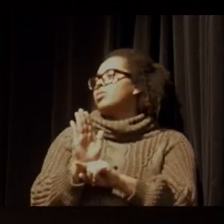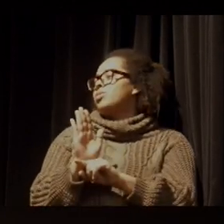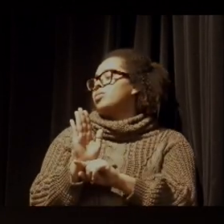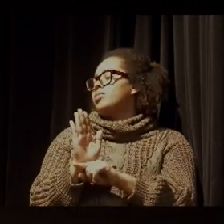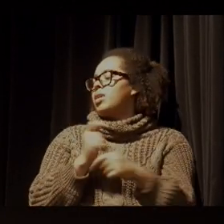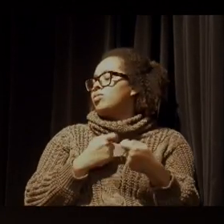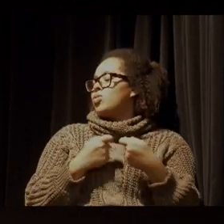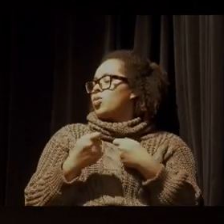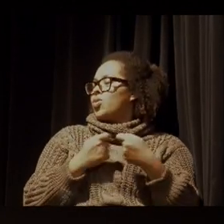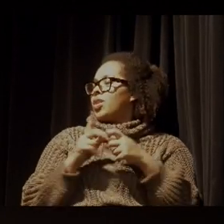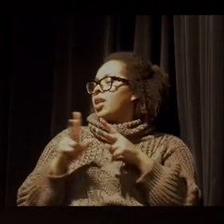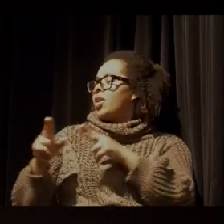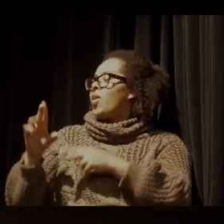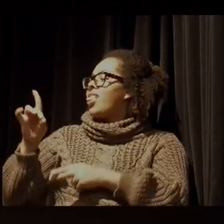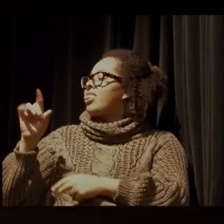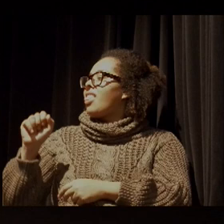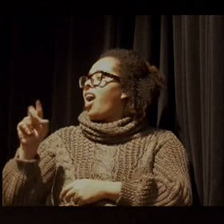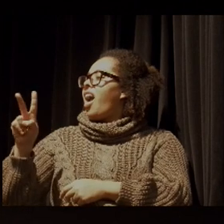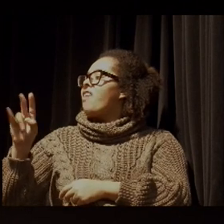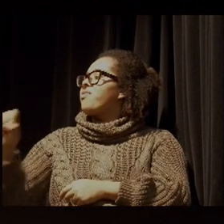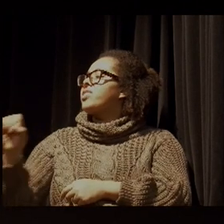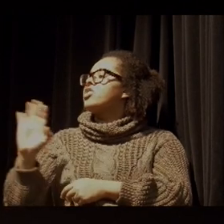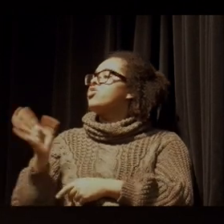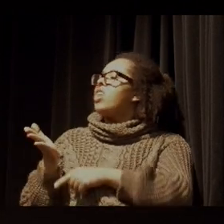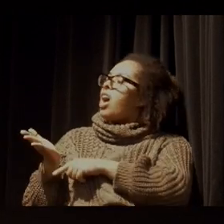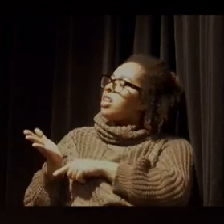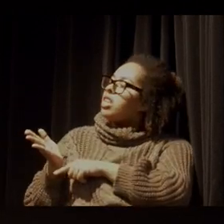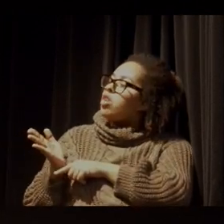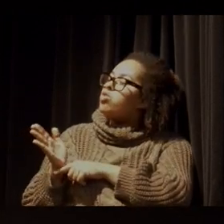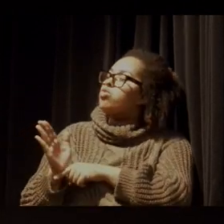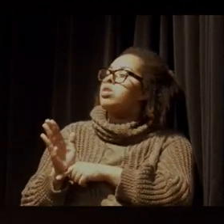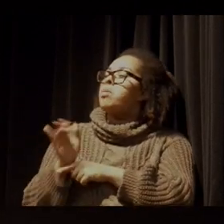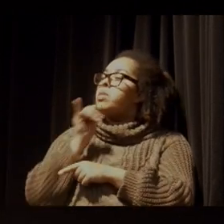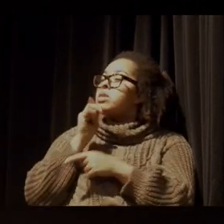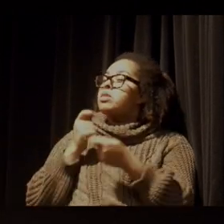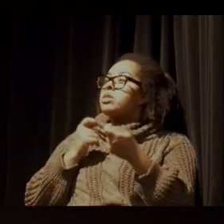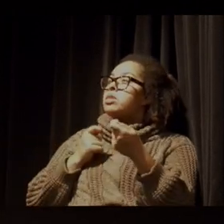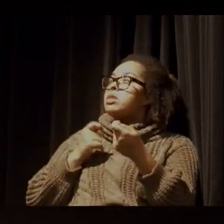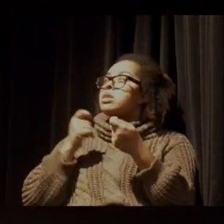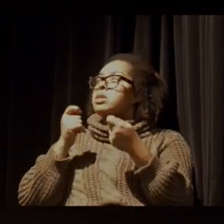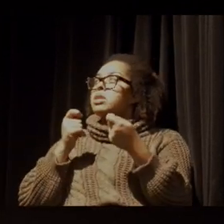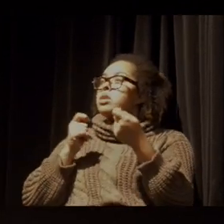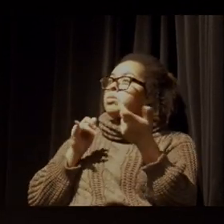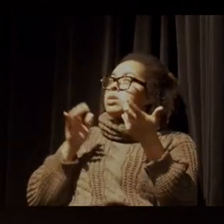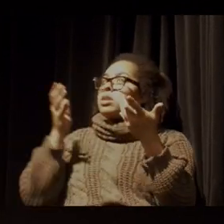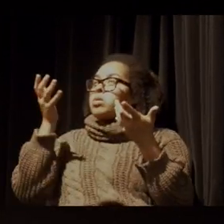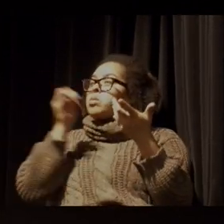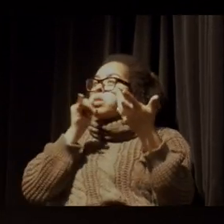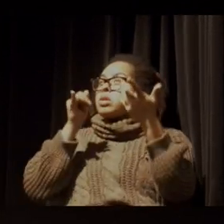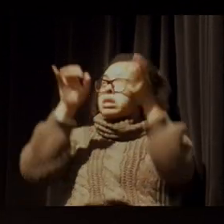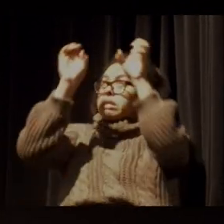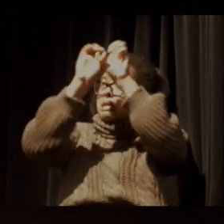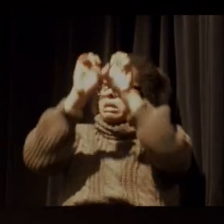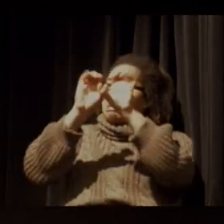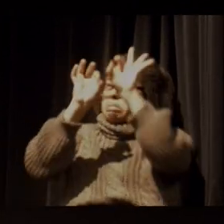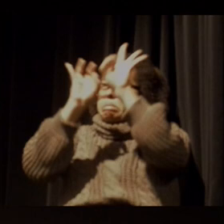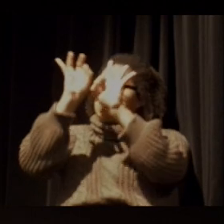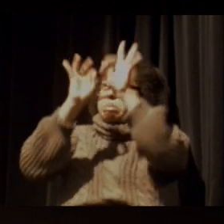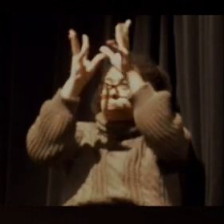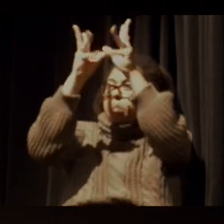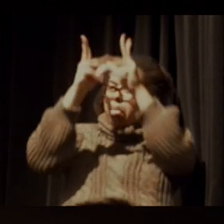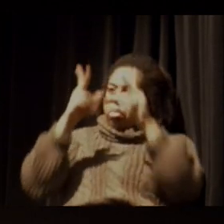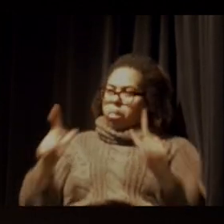como diz o Davi Anomami, a ajudar a segurar um pouquinho do céu que pode cair sobre as nossas cabeças se a gente não for